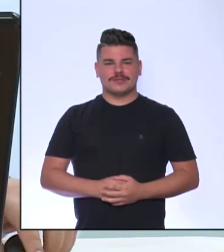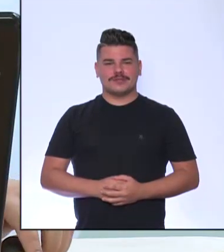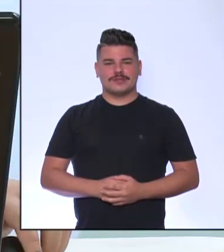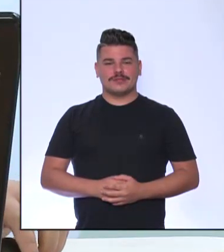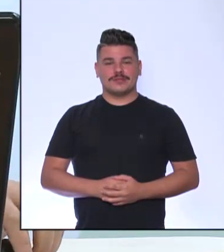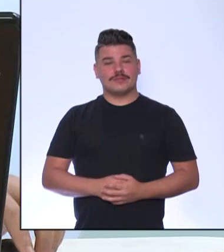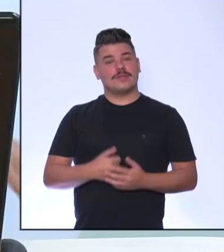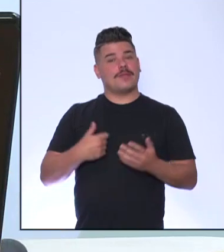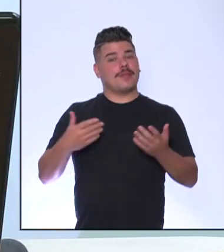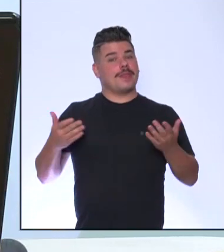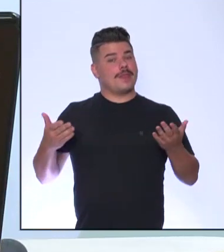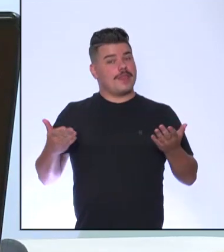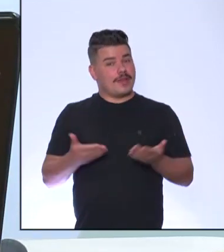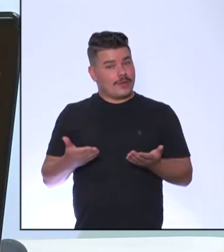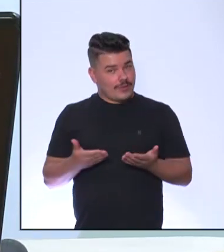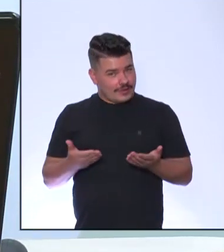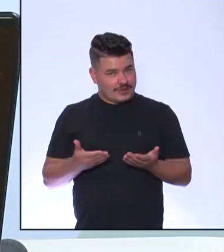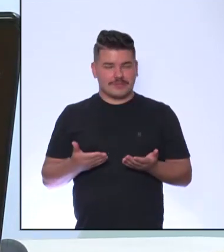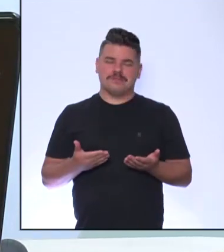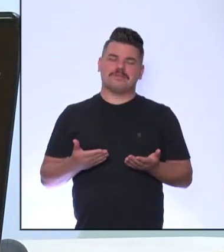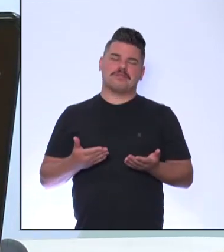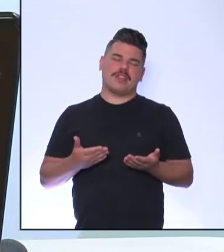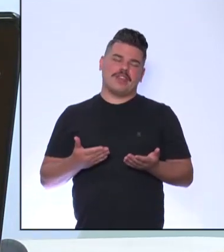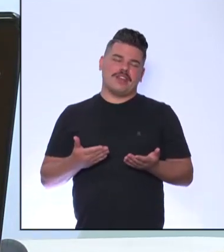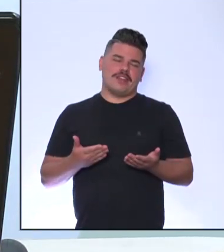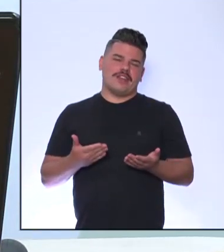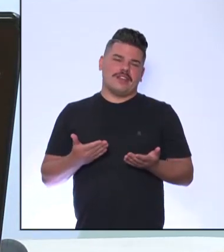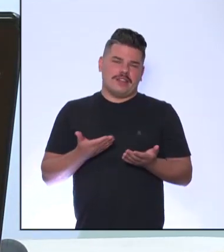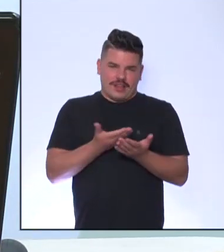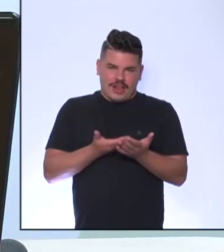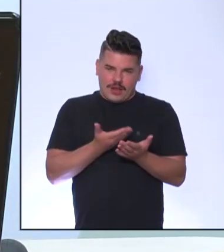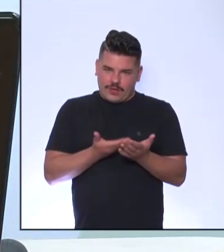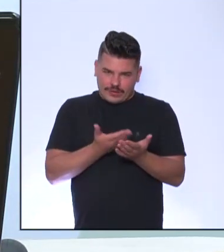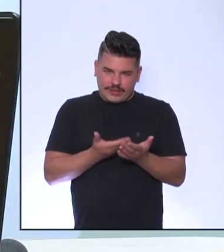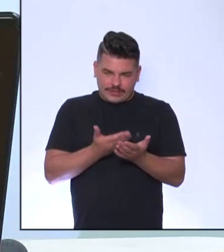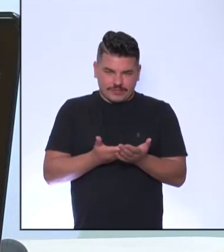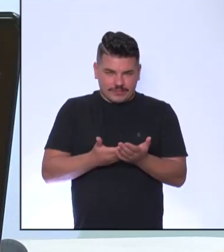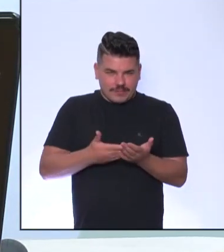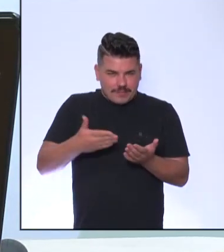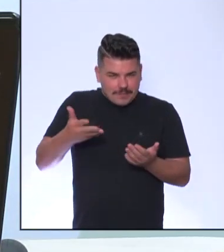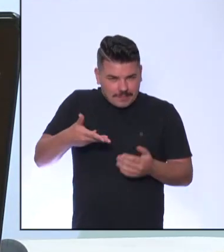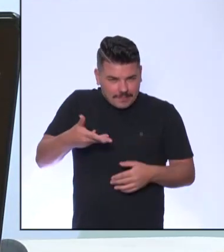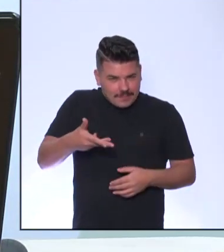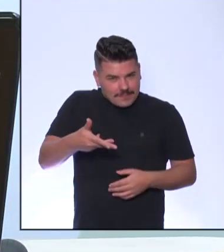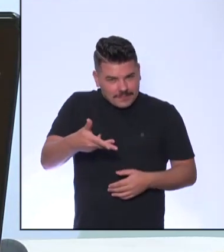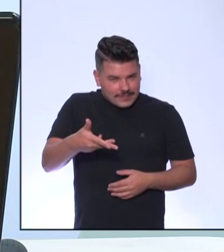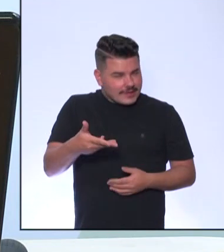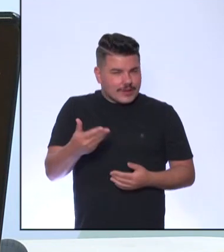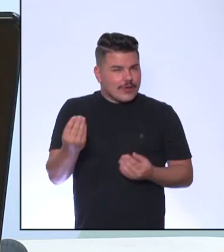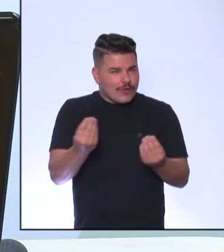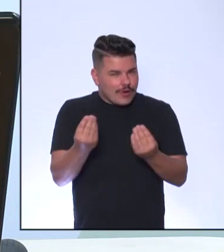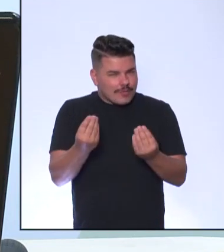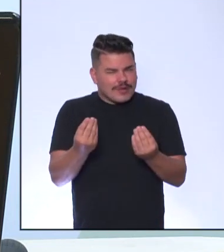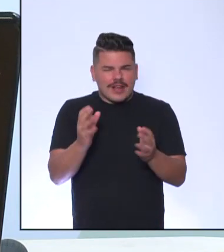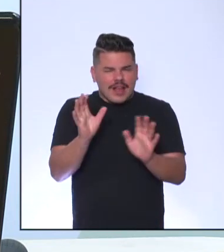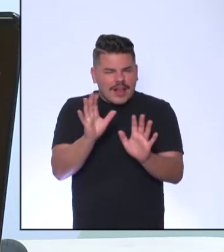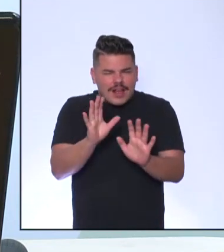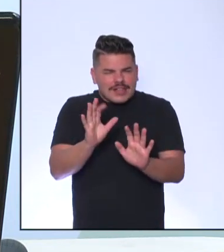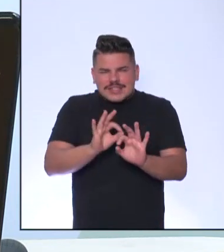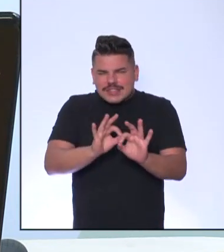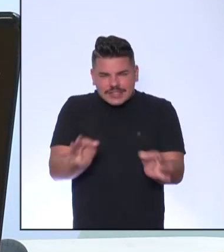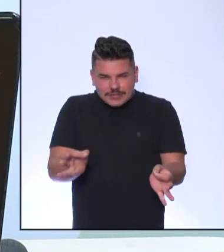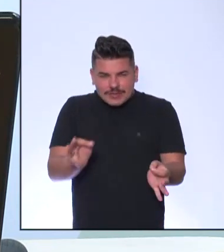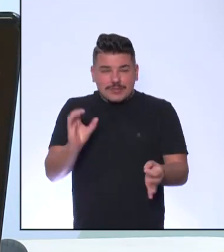Pra gente agora Passar um pouquinho Mais pra frente Da nossa conversa A gente agora Vai fazer um quiz Bem rapidinho com